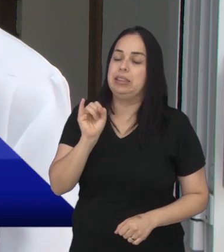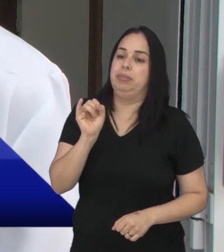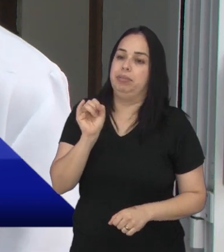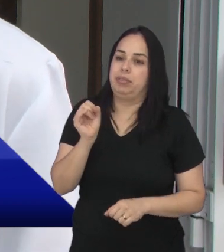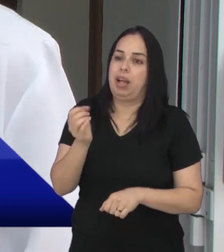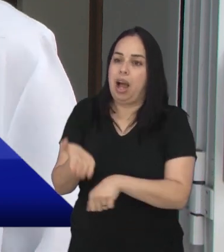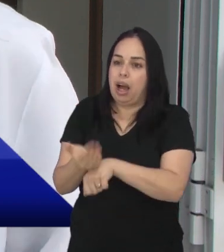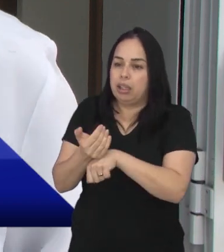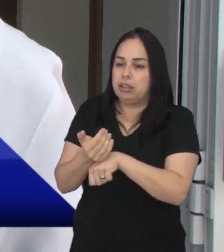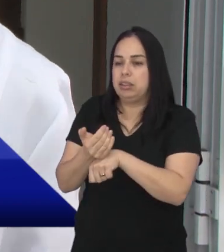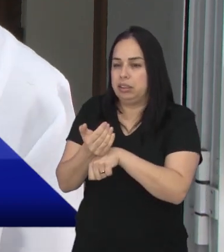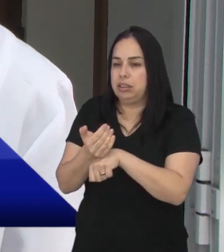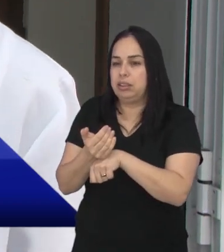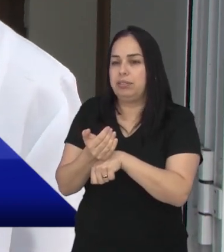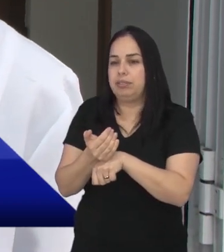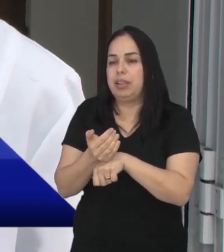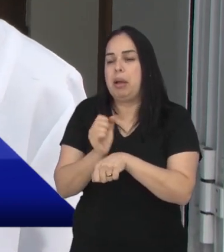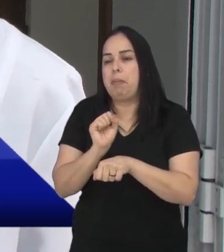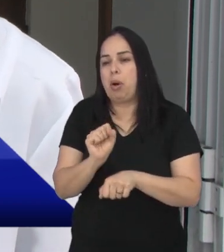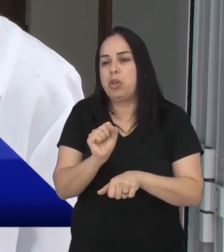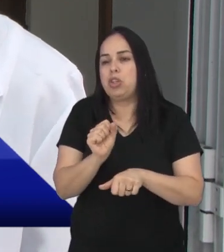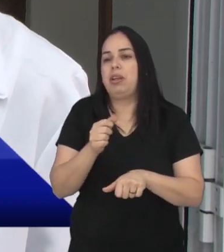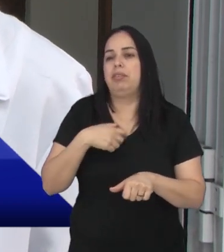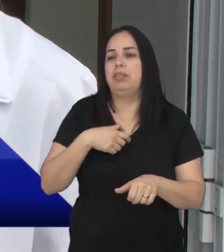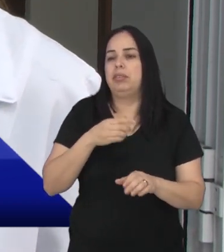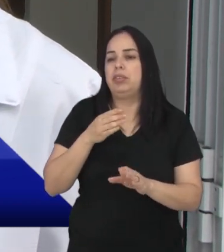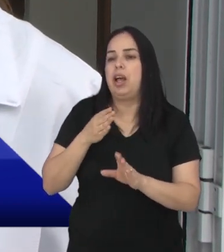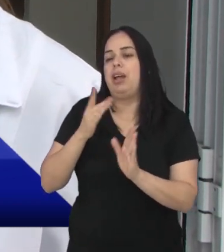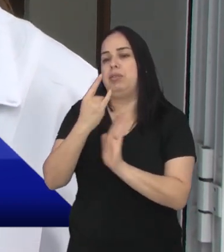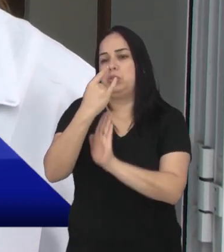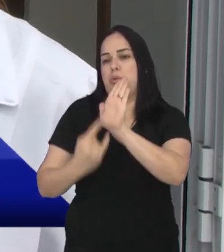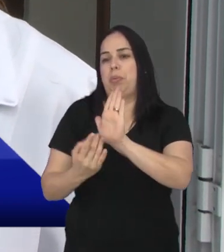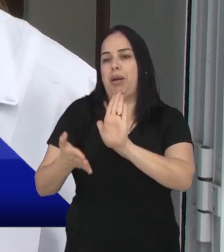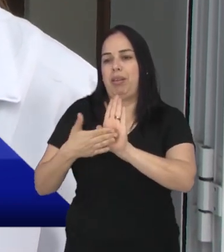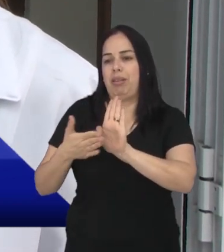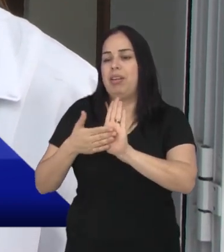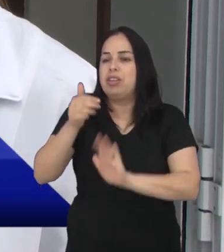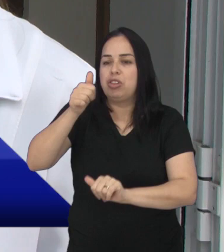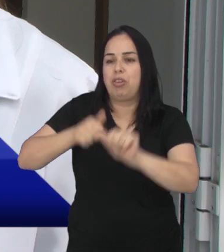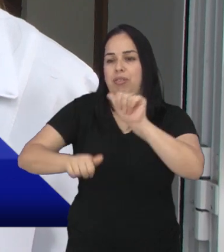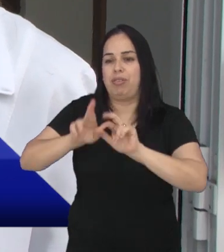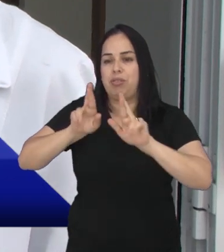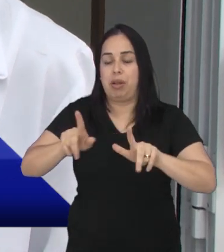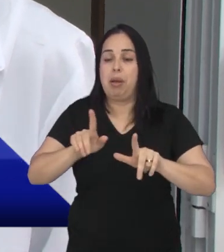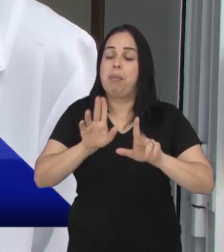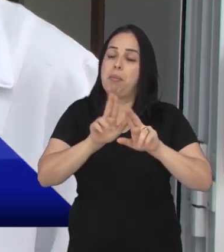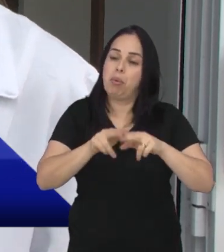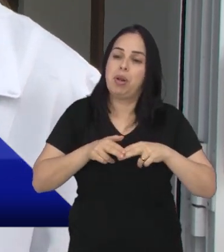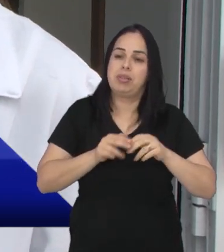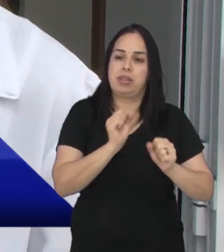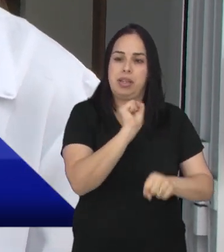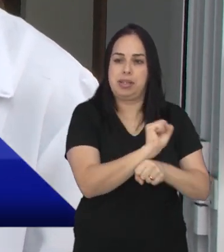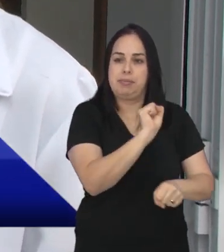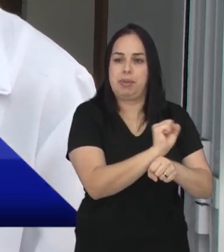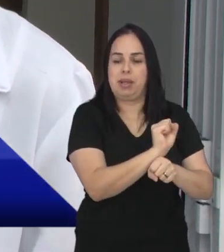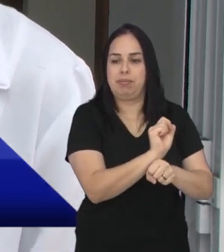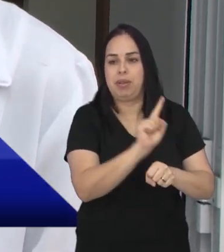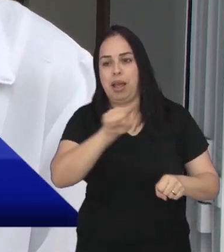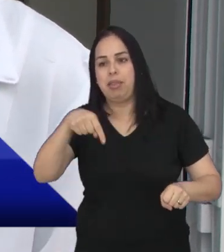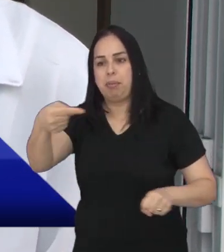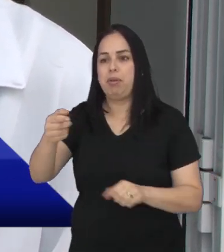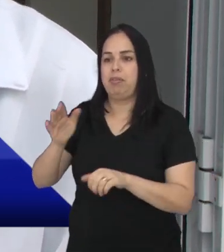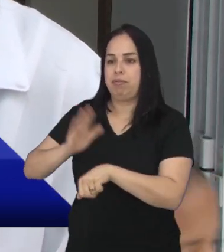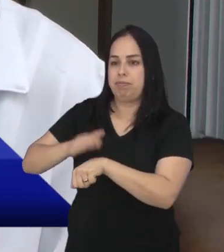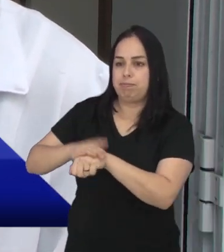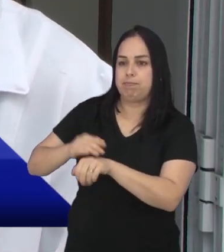se a gente fizer antes de 48 horas de vida, ele pode trazer alterações então a gente sempre espera passar essas 48 horas de